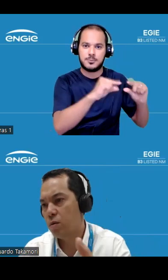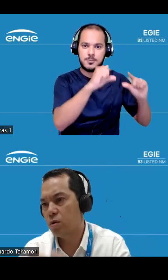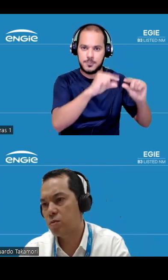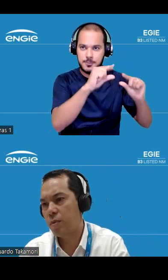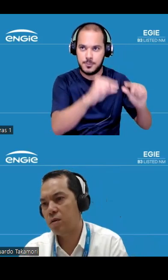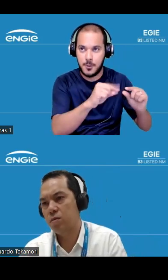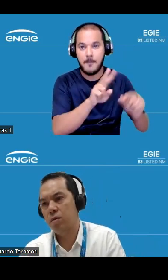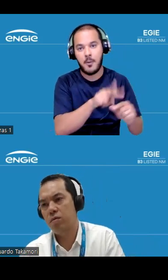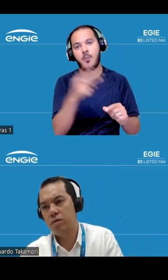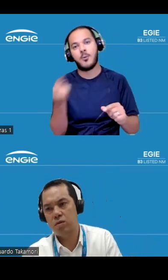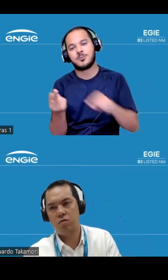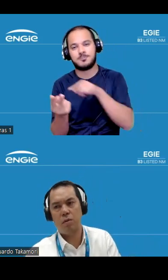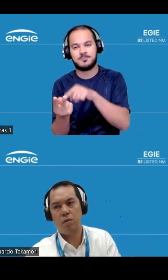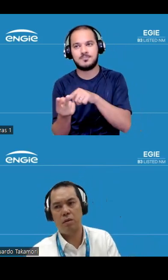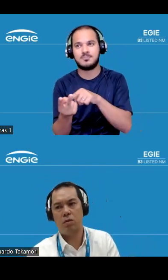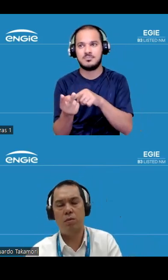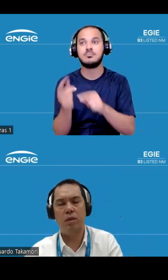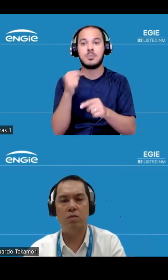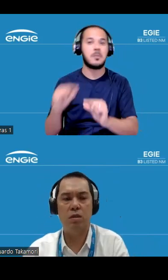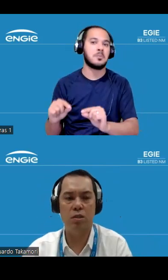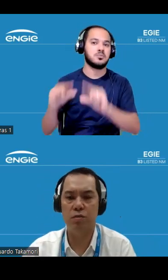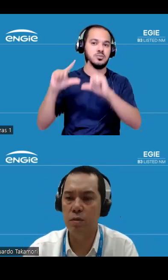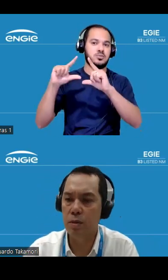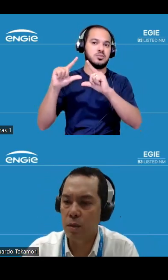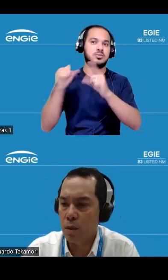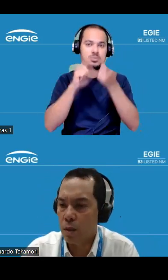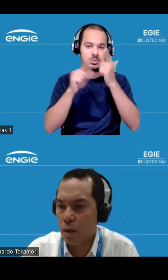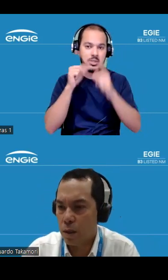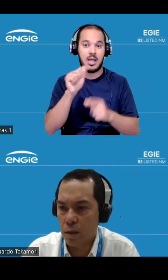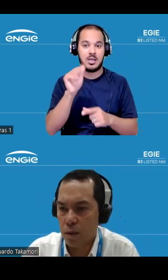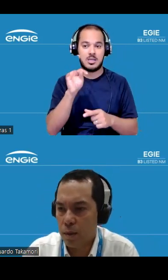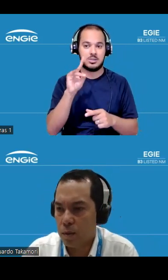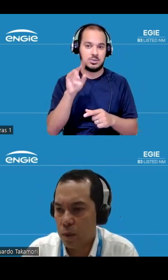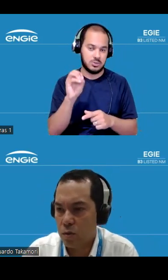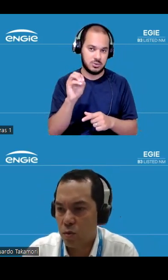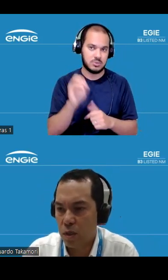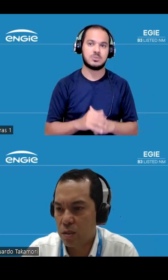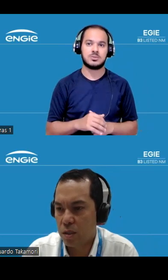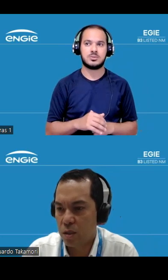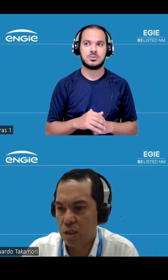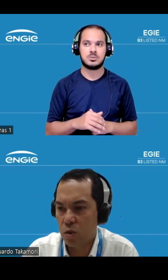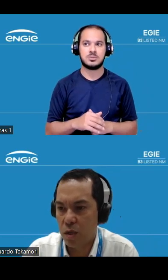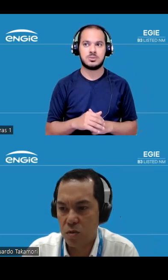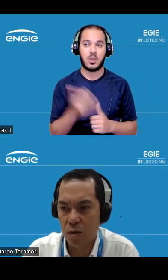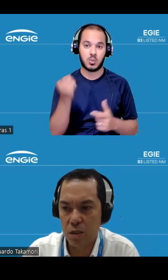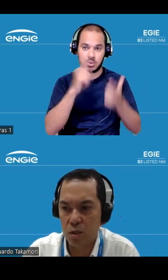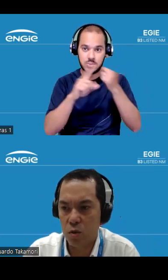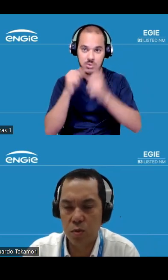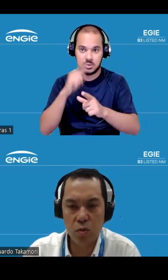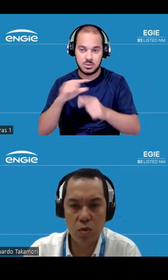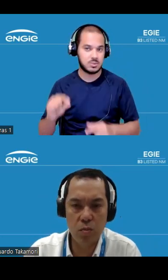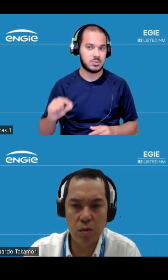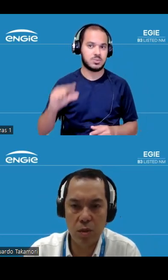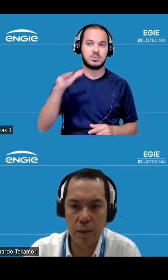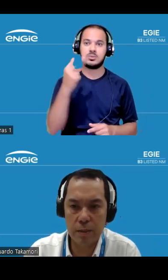em outro aspecto a gente teve o aumento da remuneração de ativo que resultou nessa receita operacional líquida de